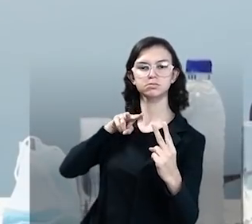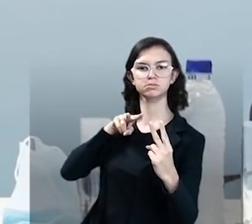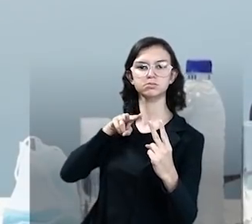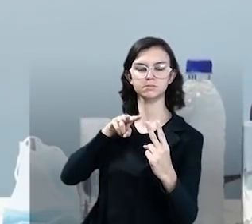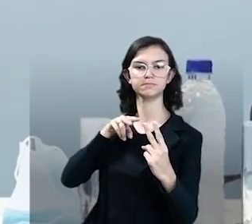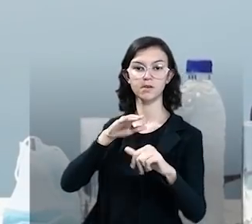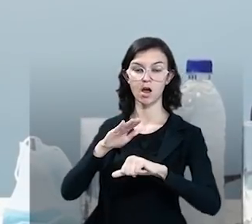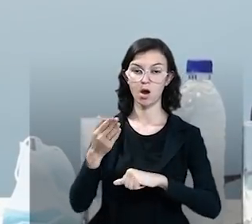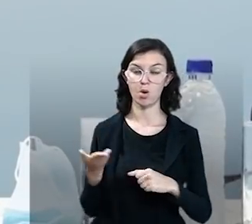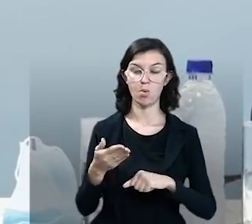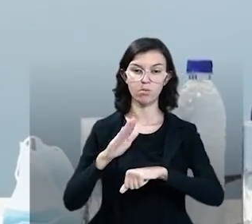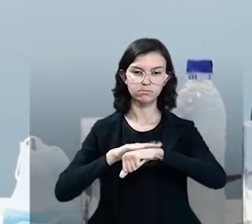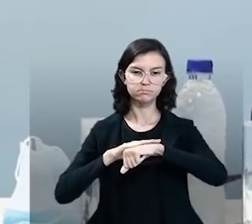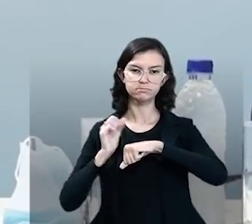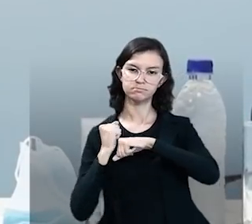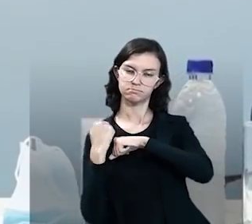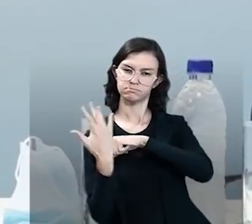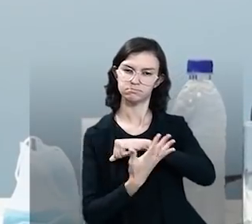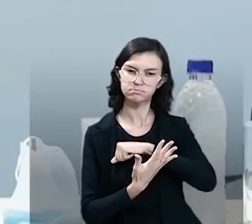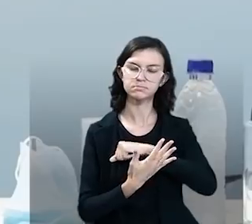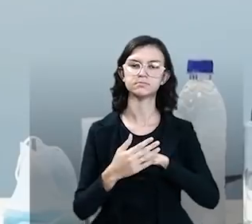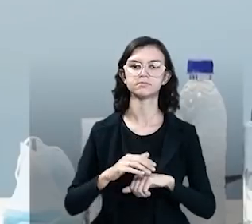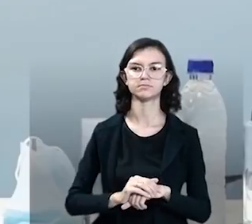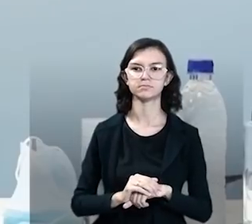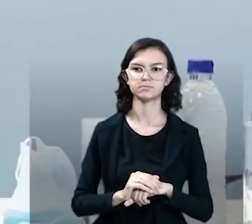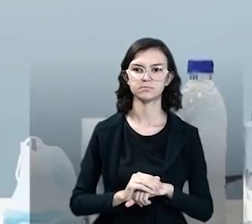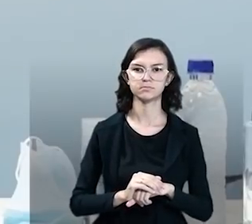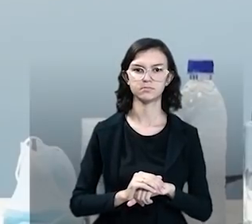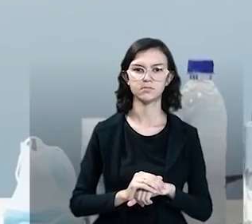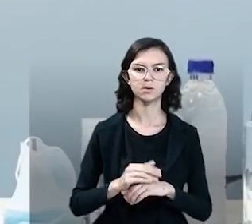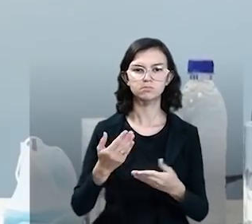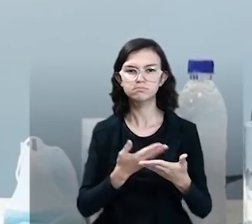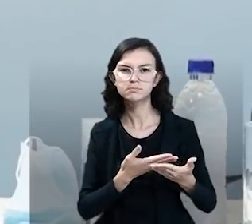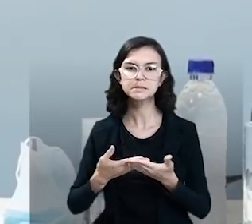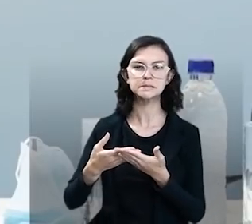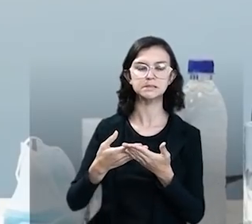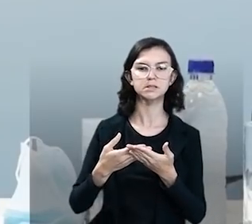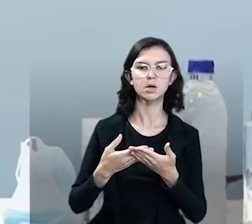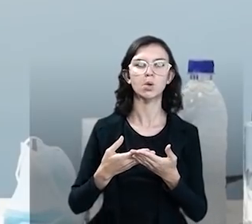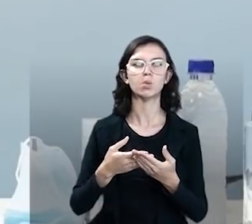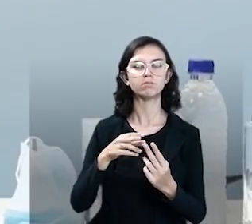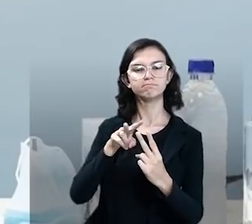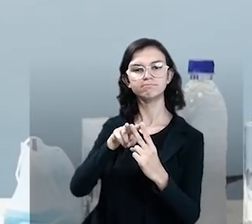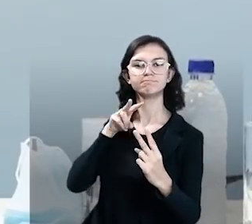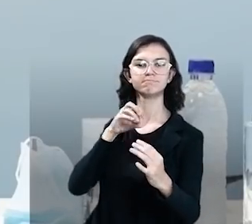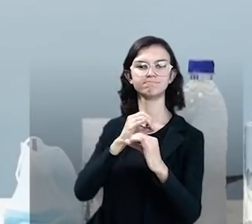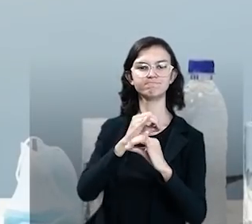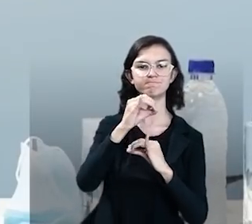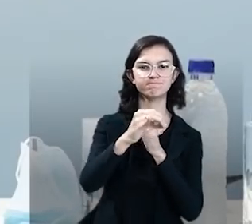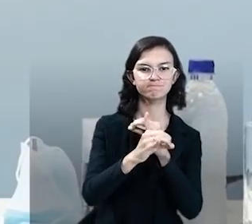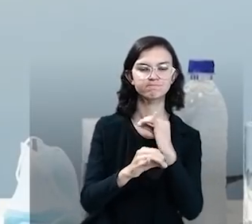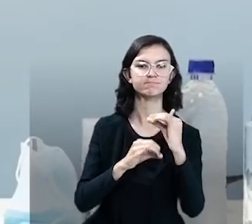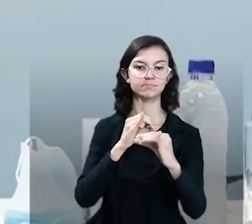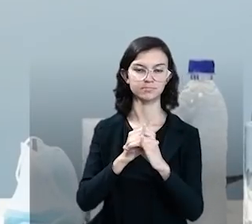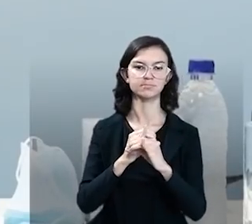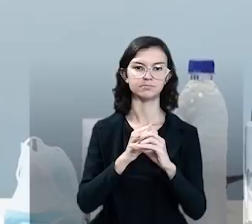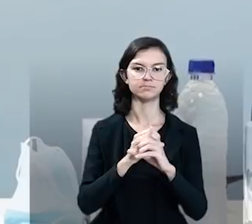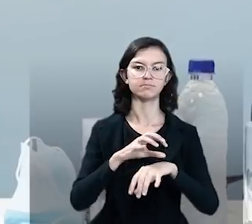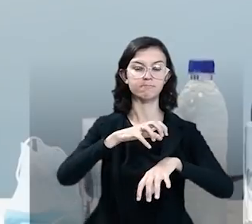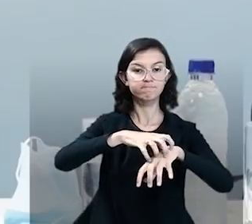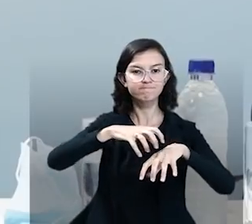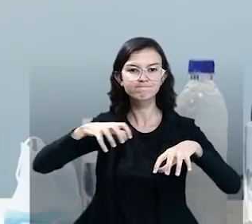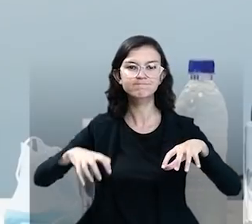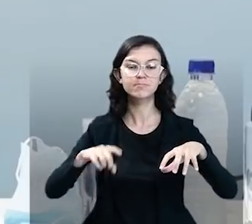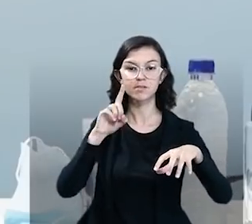e síncronas para os alunos, nesse momento também de pandemia, onde a gente sabe que o ensino híbrido tem sido presente em todas as